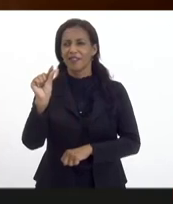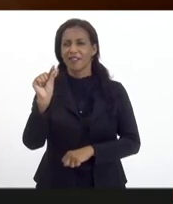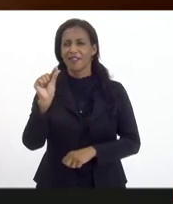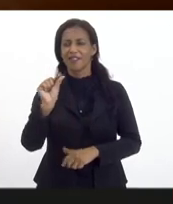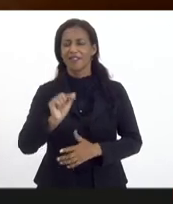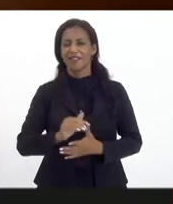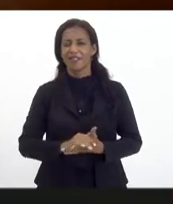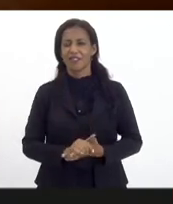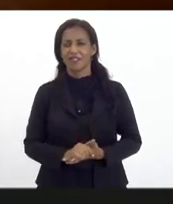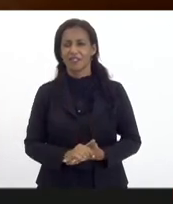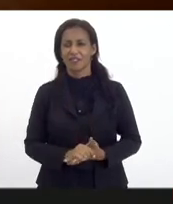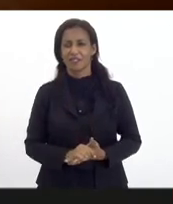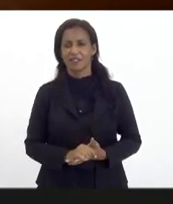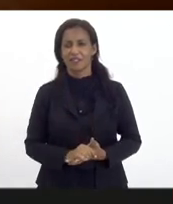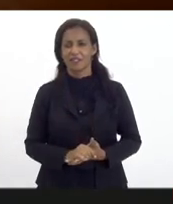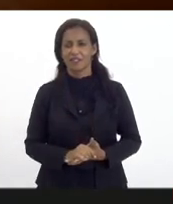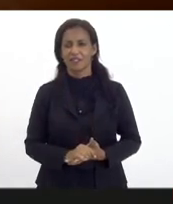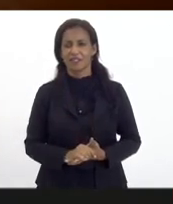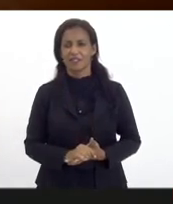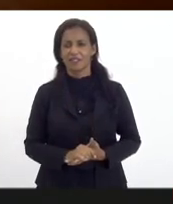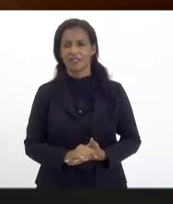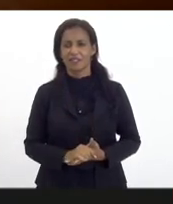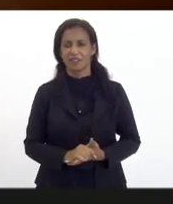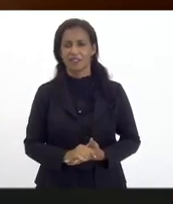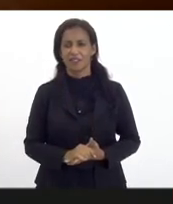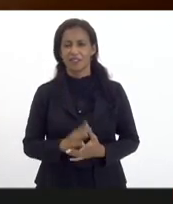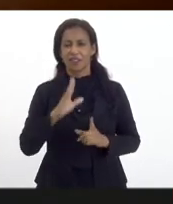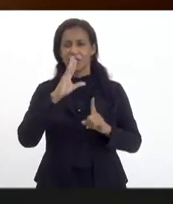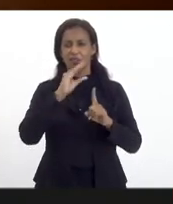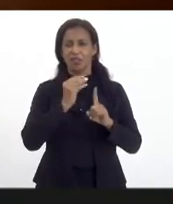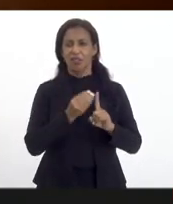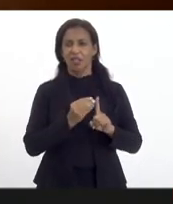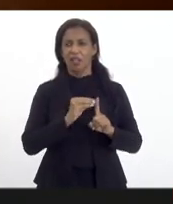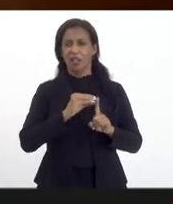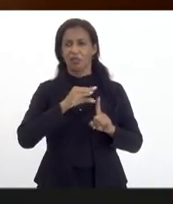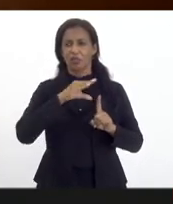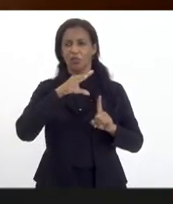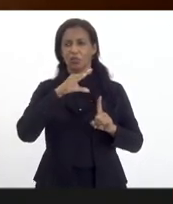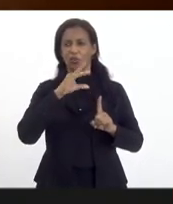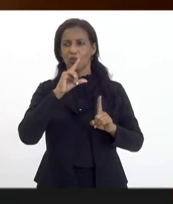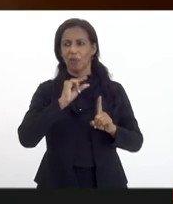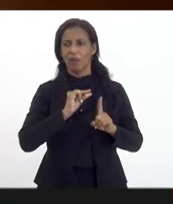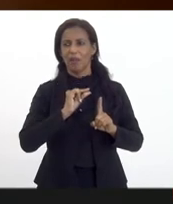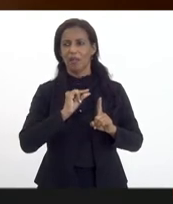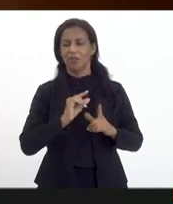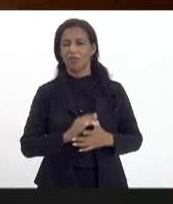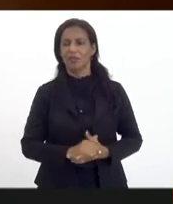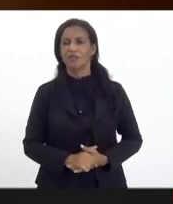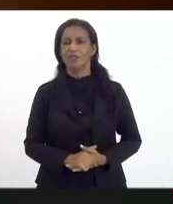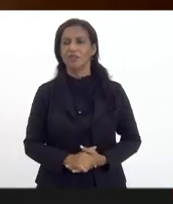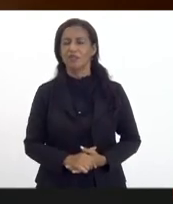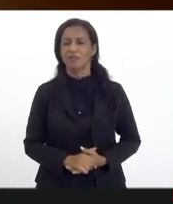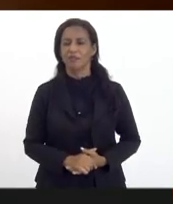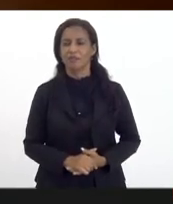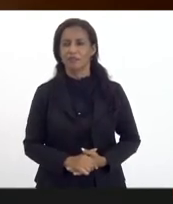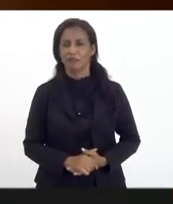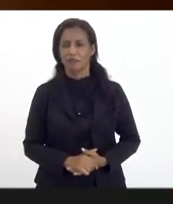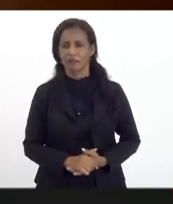Para mim, está chegando um som baixo, não sei, para os demais. Abaixo? Atualmente, os participantes do Estou falando no fone.